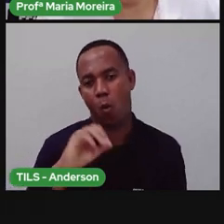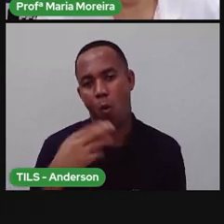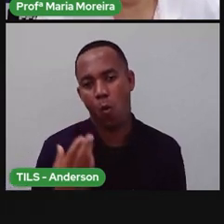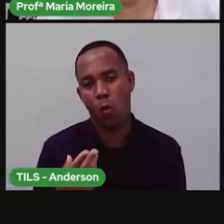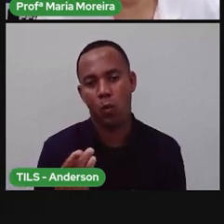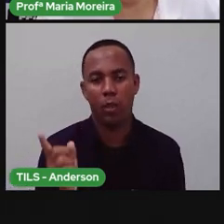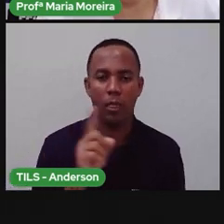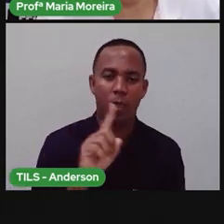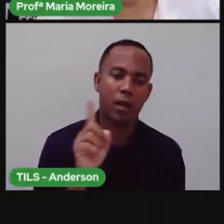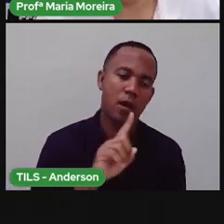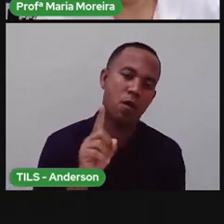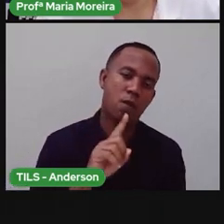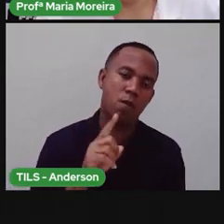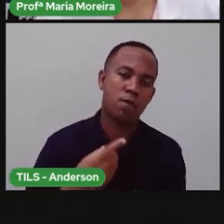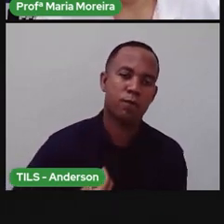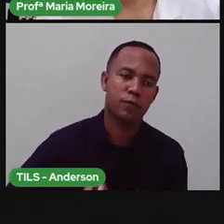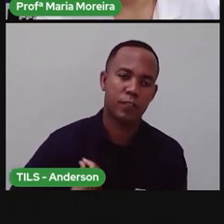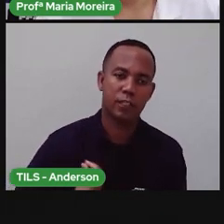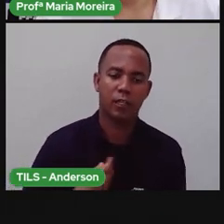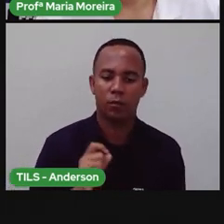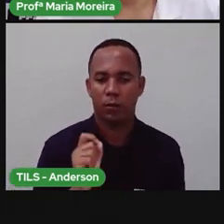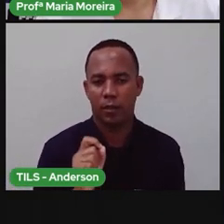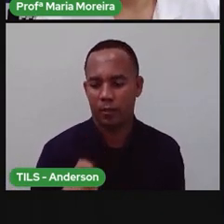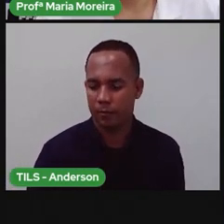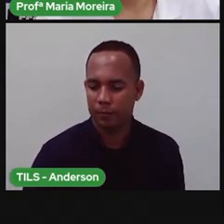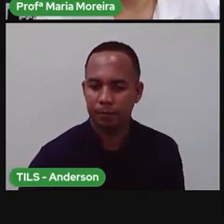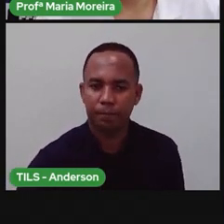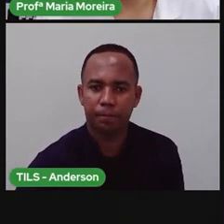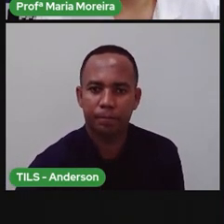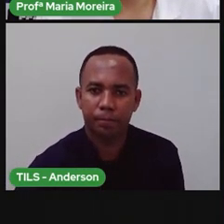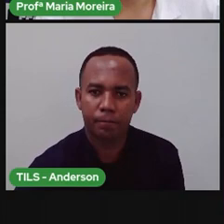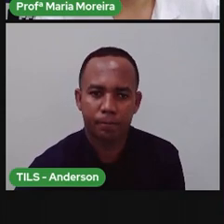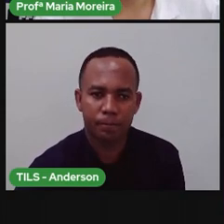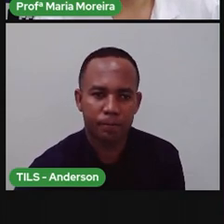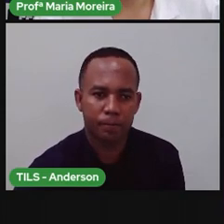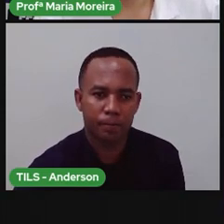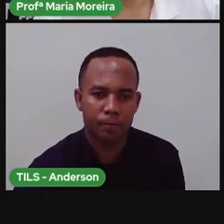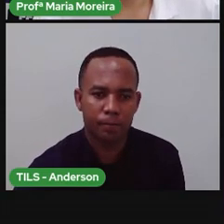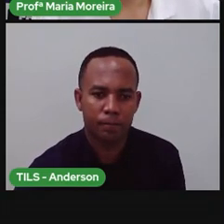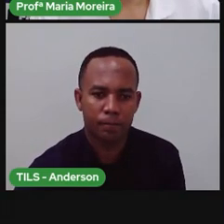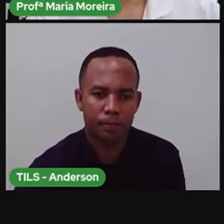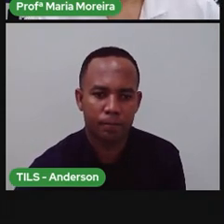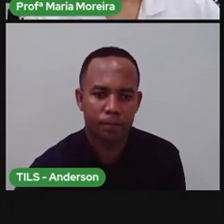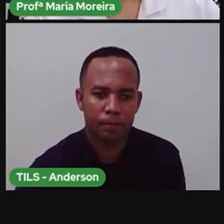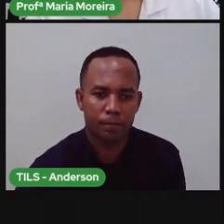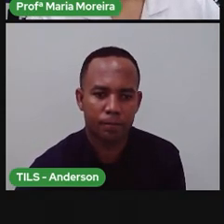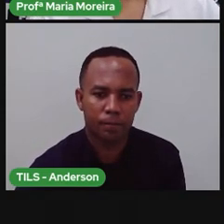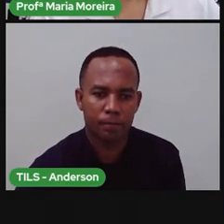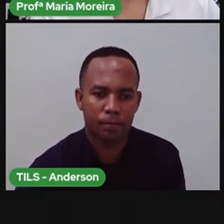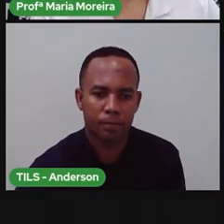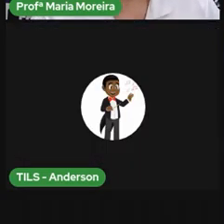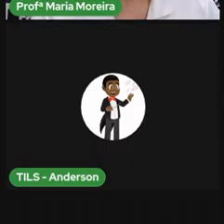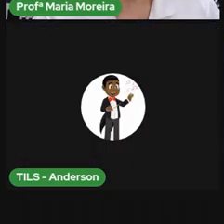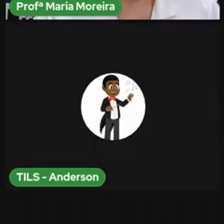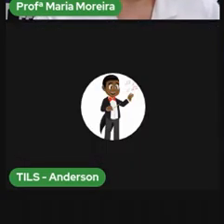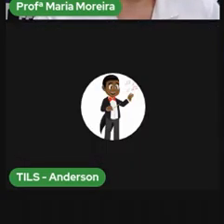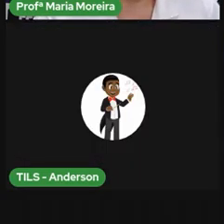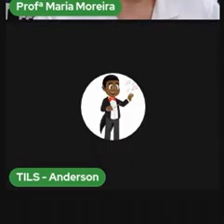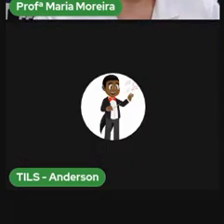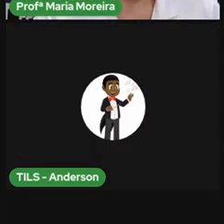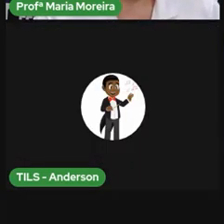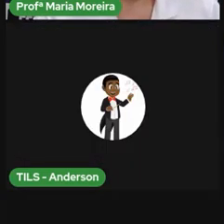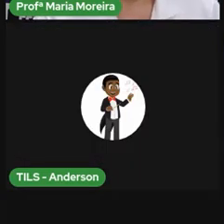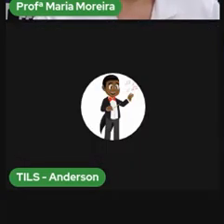Tem que esse vídeo mesmo. Olá, turminha. Tudo bem? Vocês sabiam que tudo que